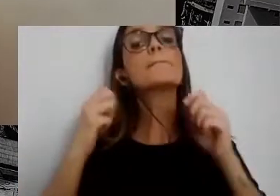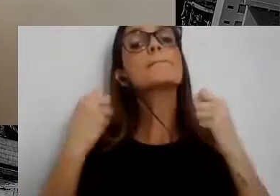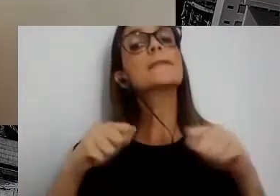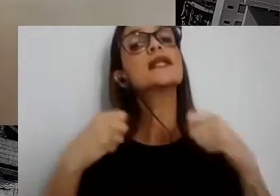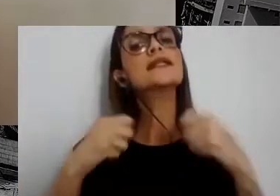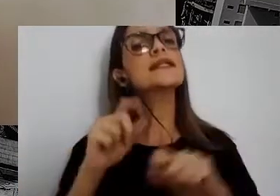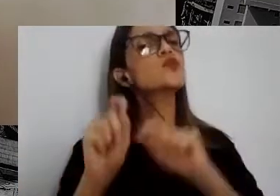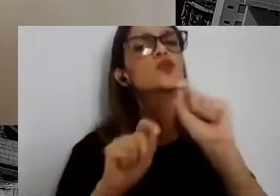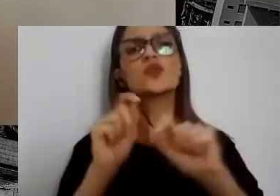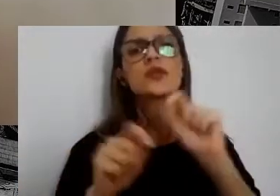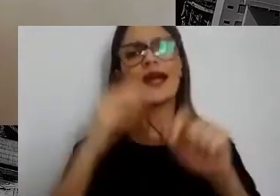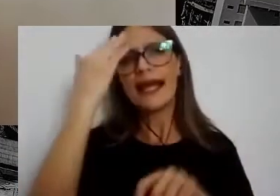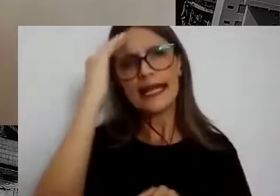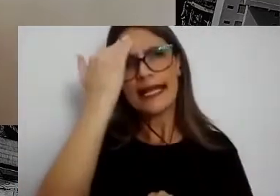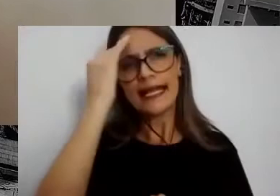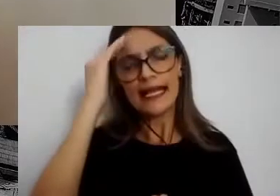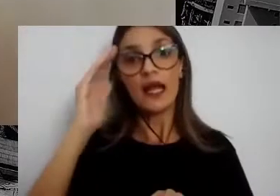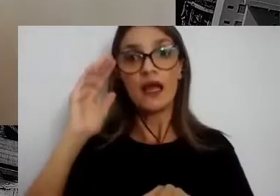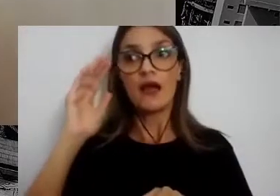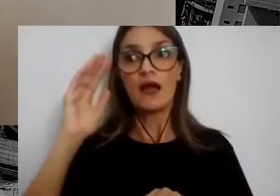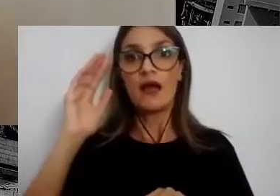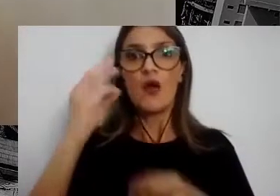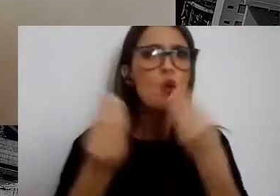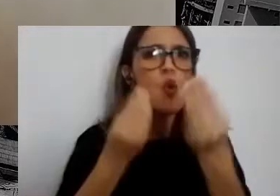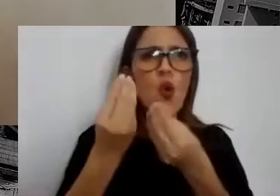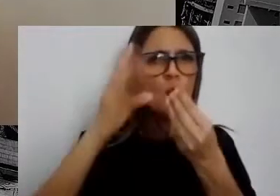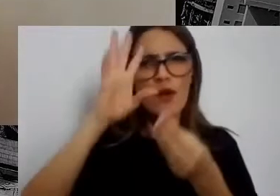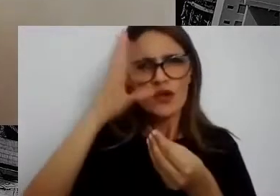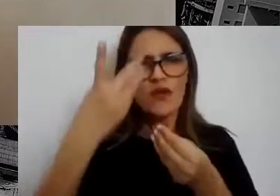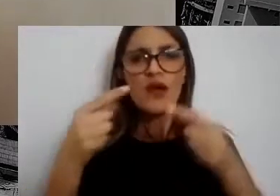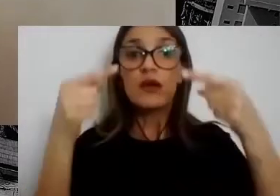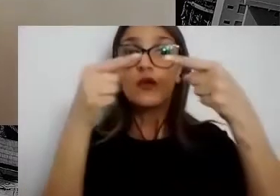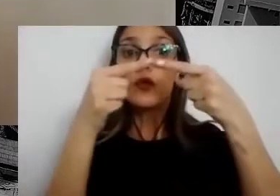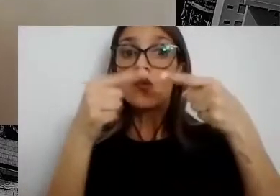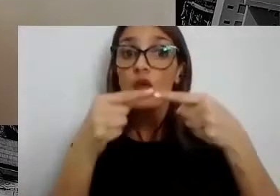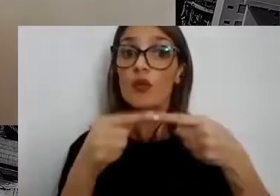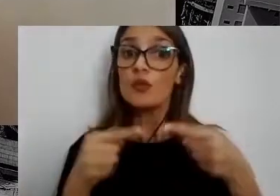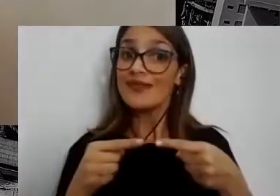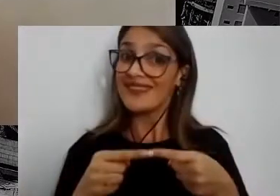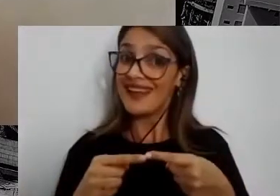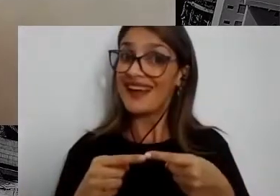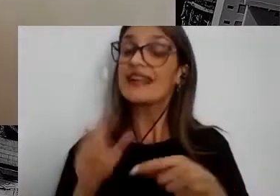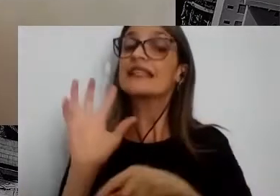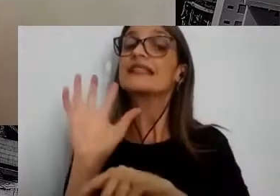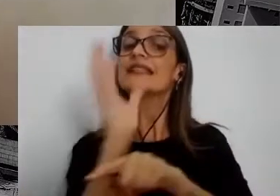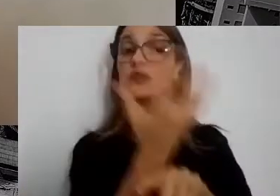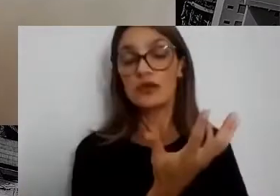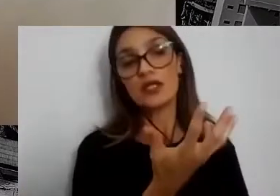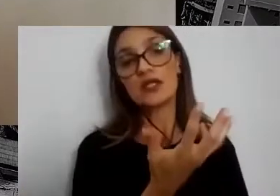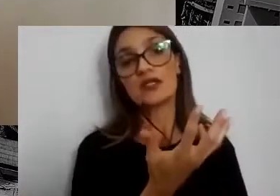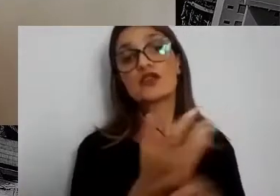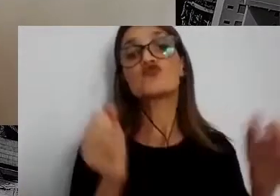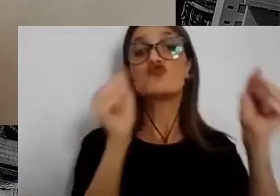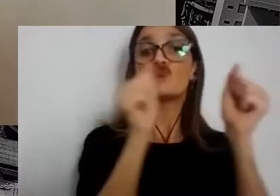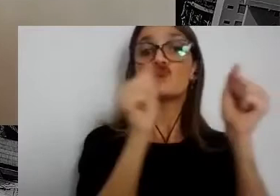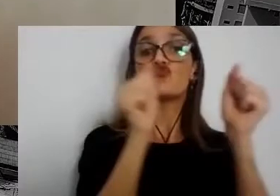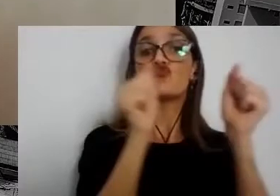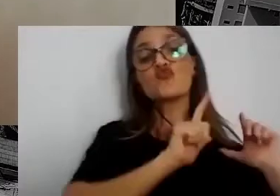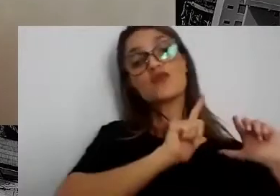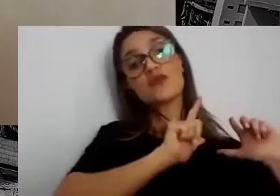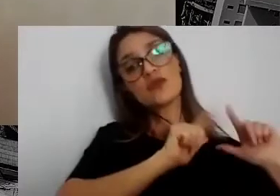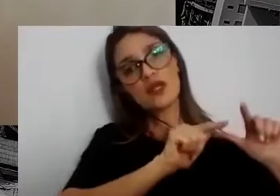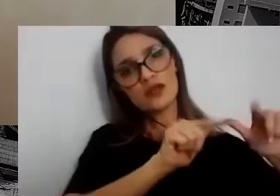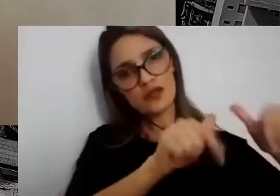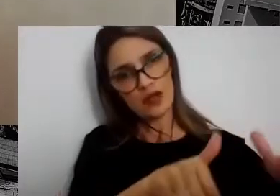mais soluções que combinem as soluções baseadas na natureza com essas soluções tradicionais para que a consiga superar os